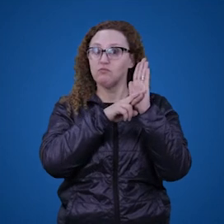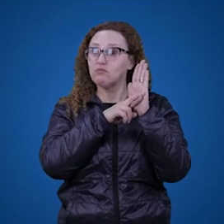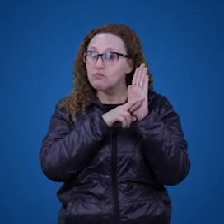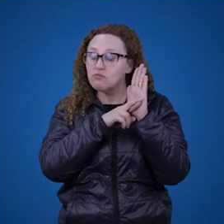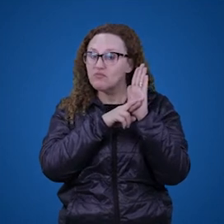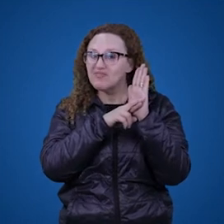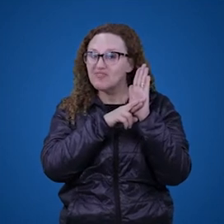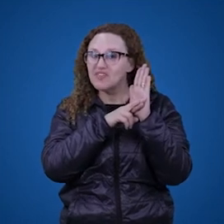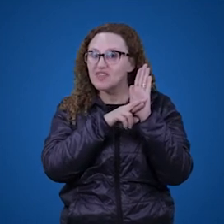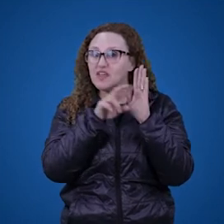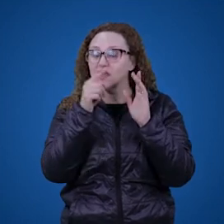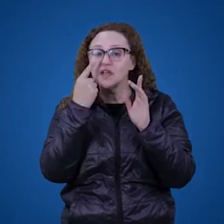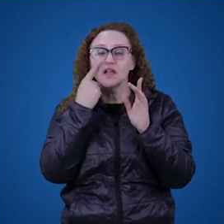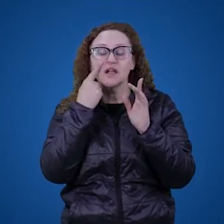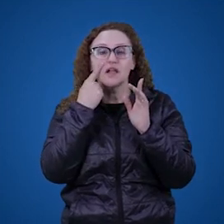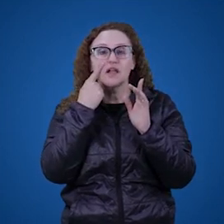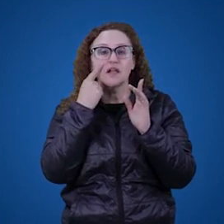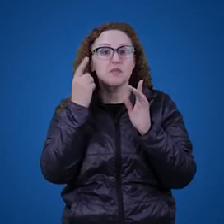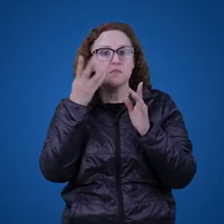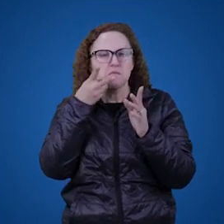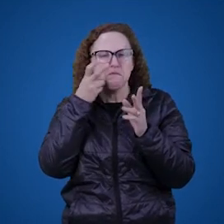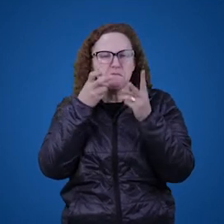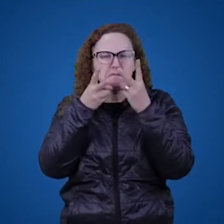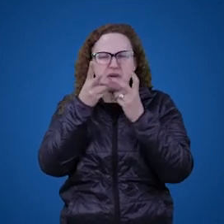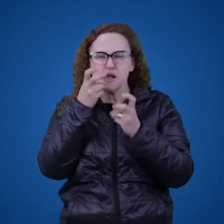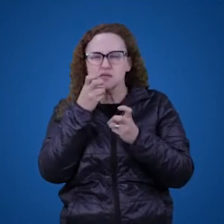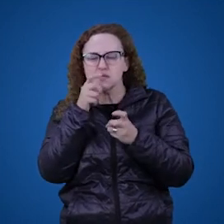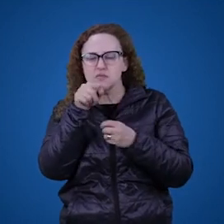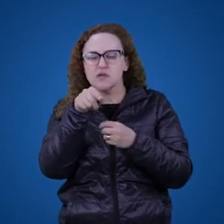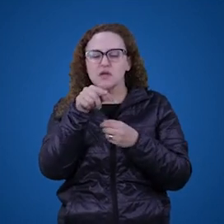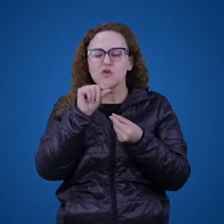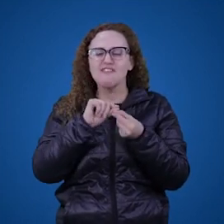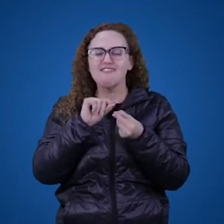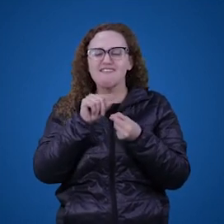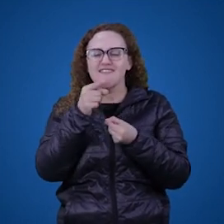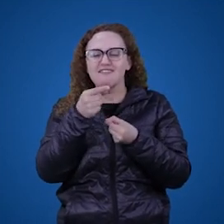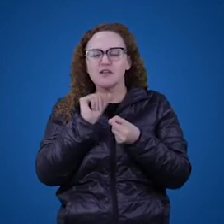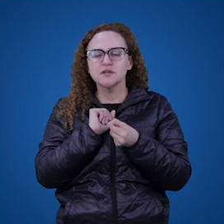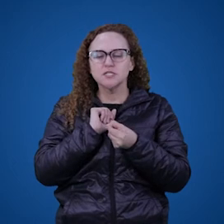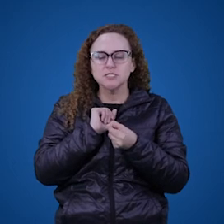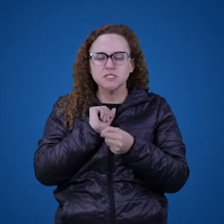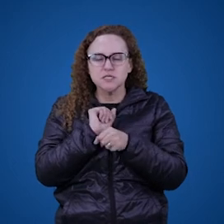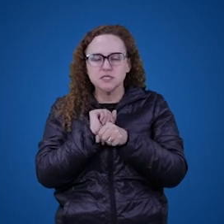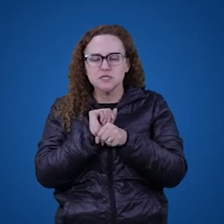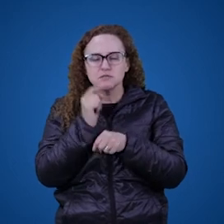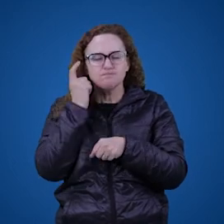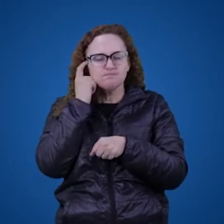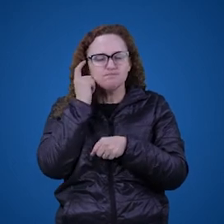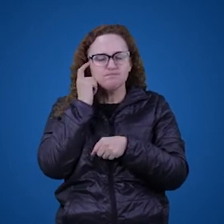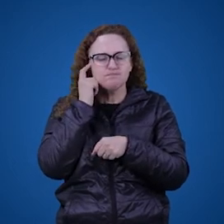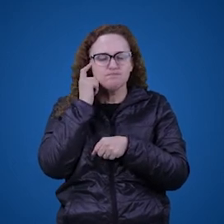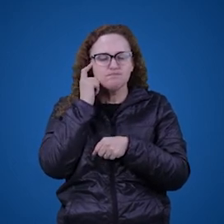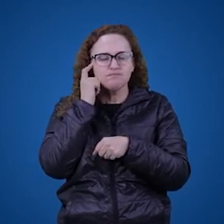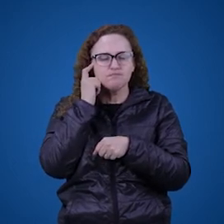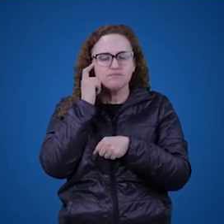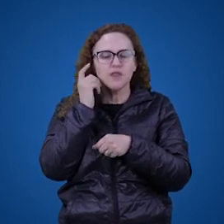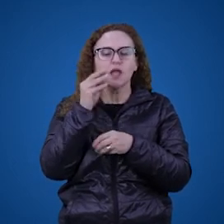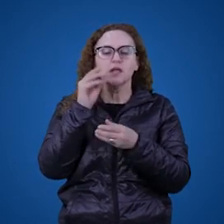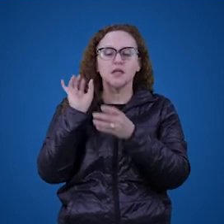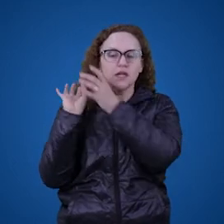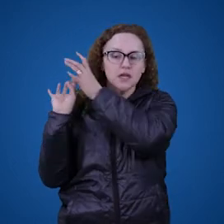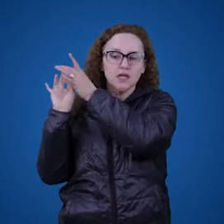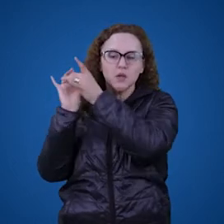levando em consideração o que o meu oponente faz ou fará ou espera que eu faça naquele